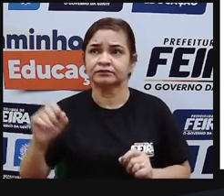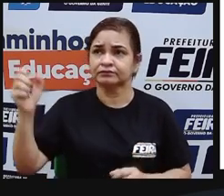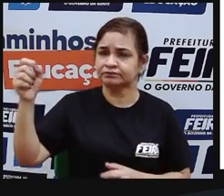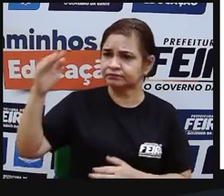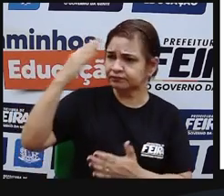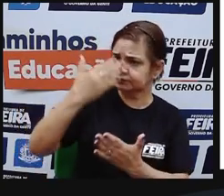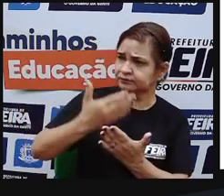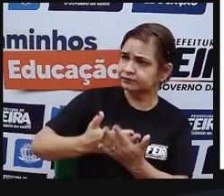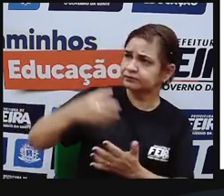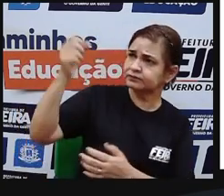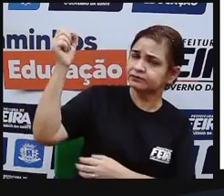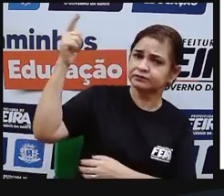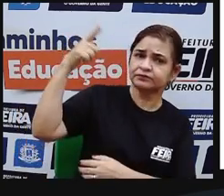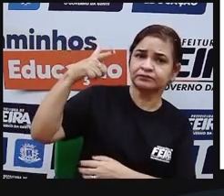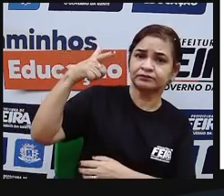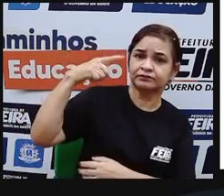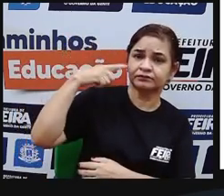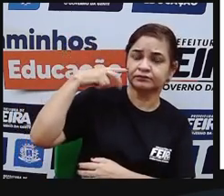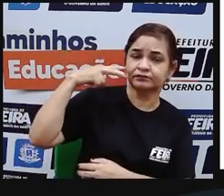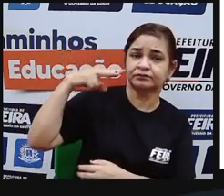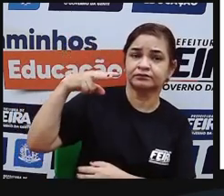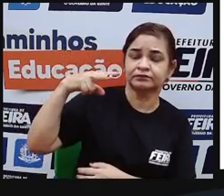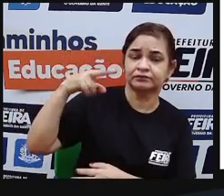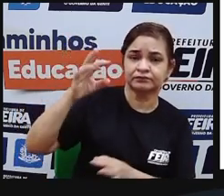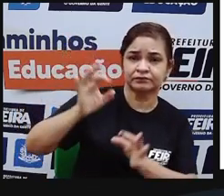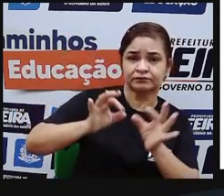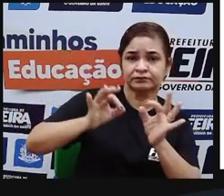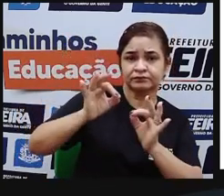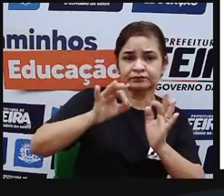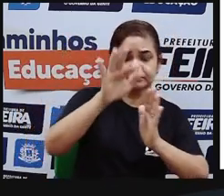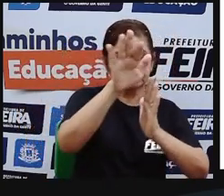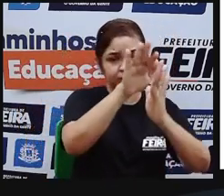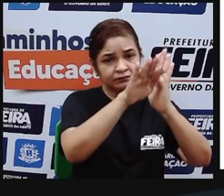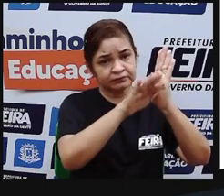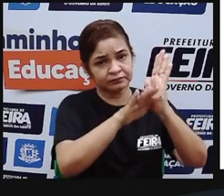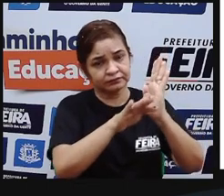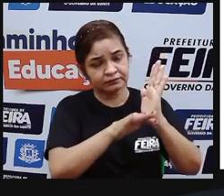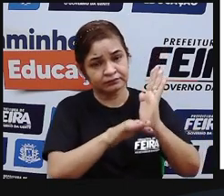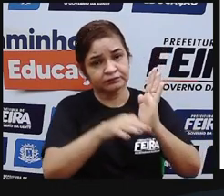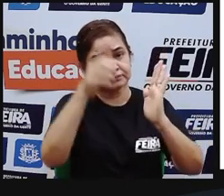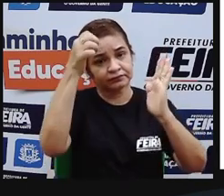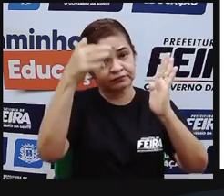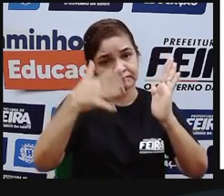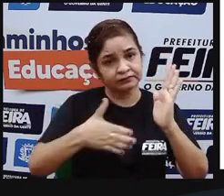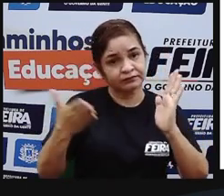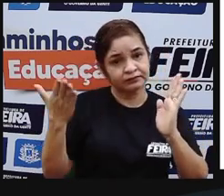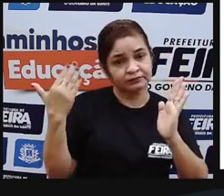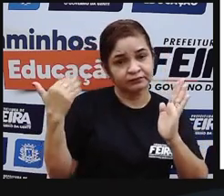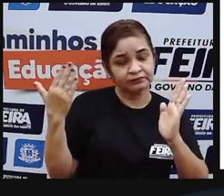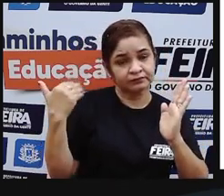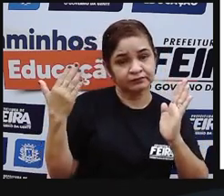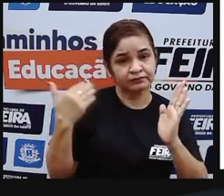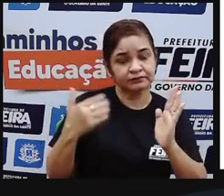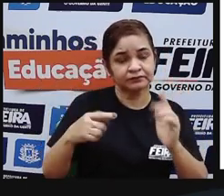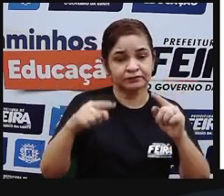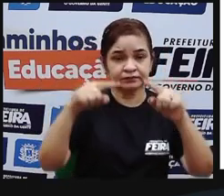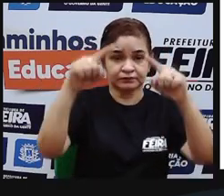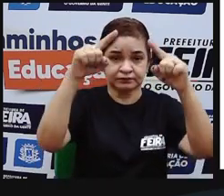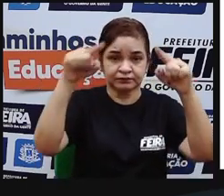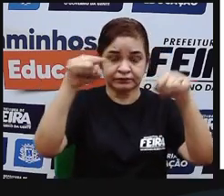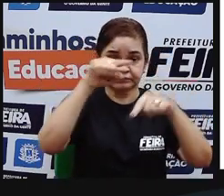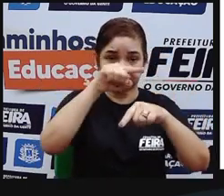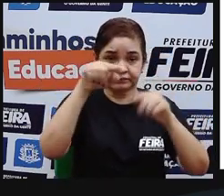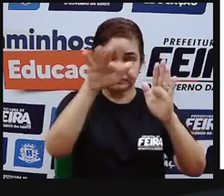aqui está a organização social dos astecas que eu havia comentado com vocês então no topo da pirâmide